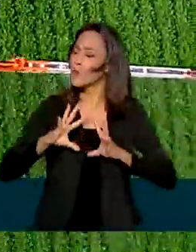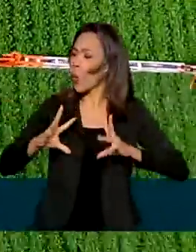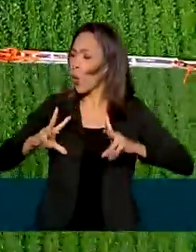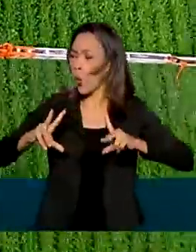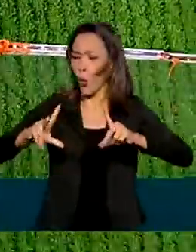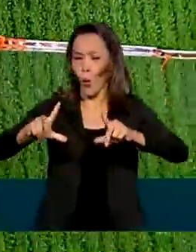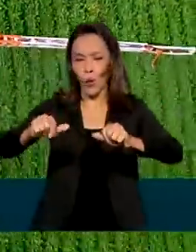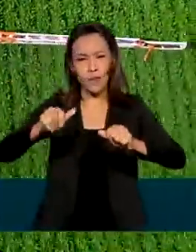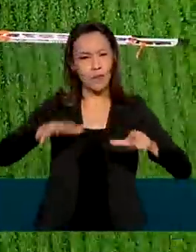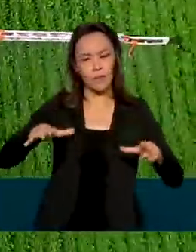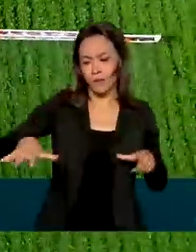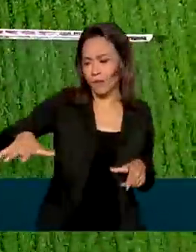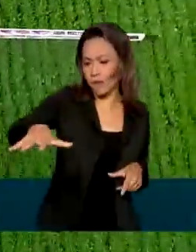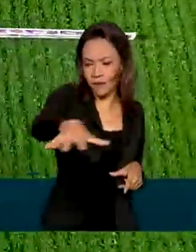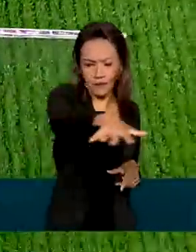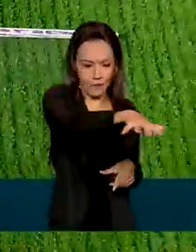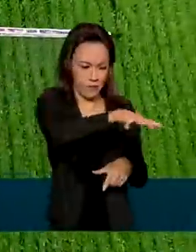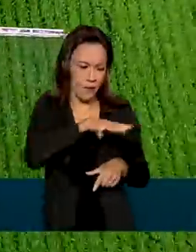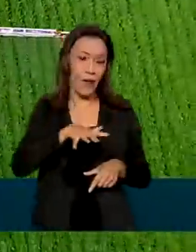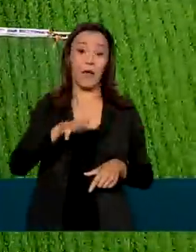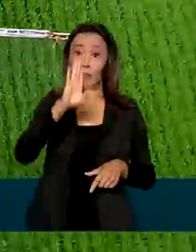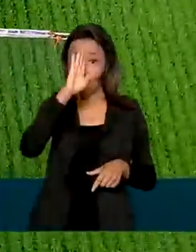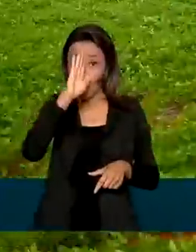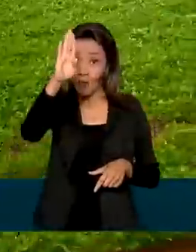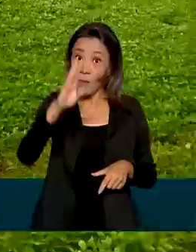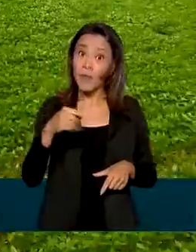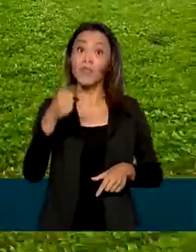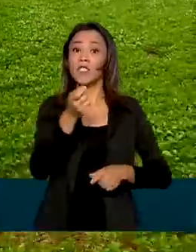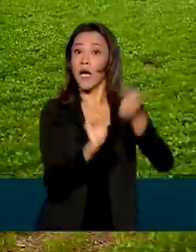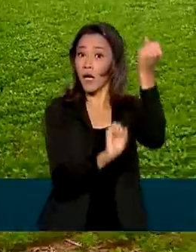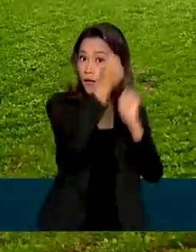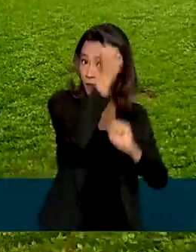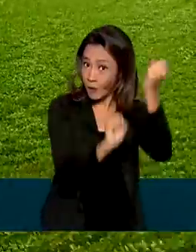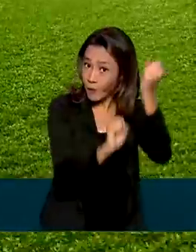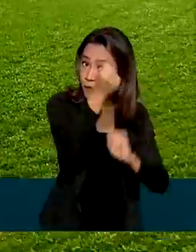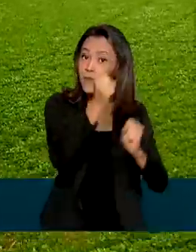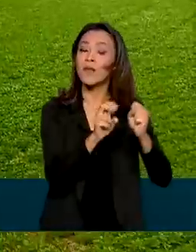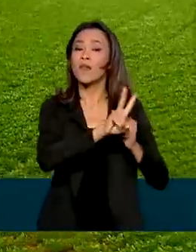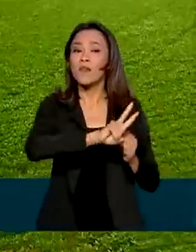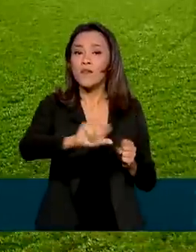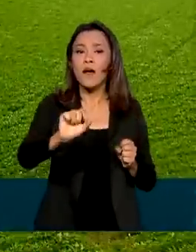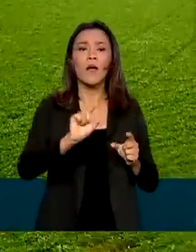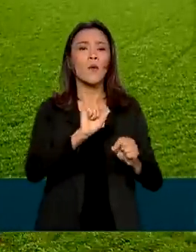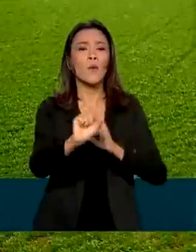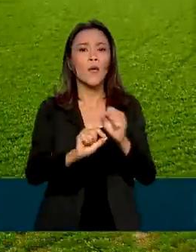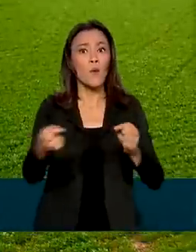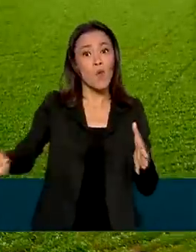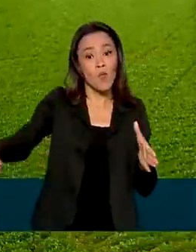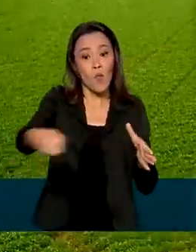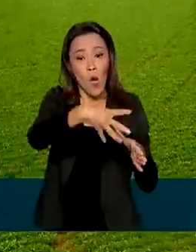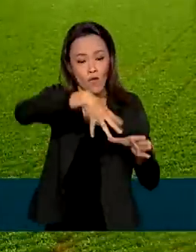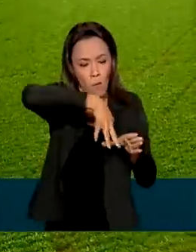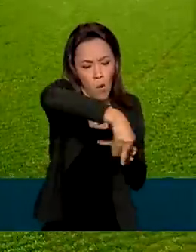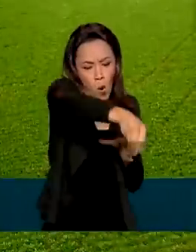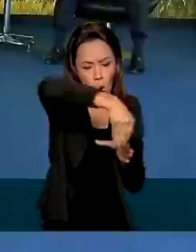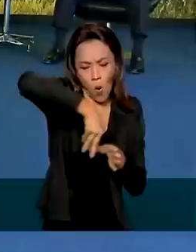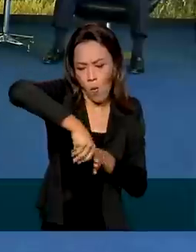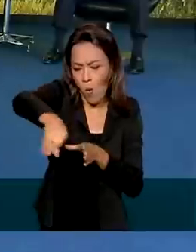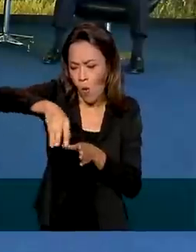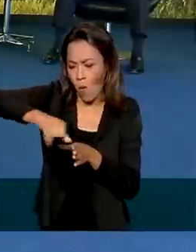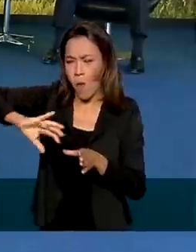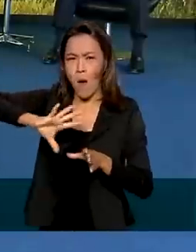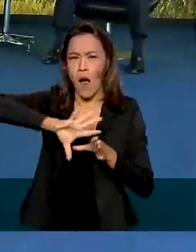níveis do setor, inclusive a agroindústria. A ação que deve gerar uma nova safra recorde no país.